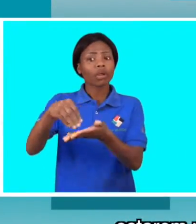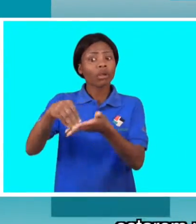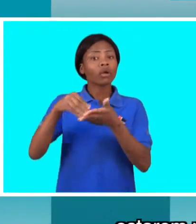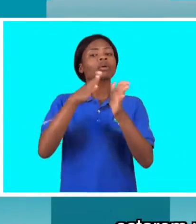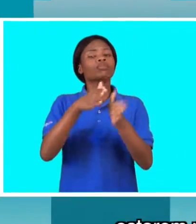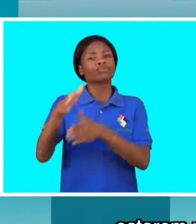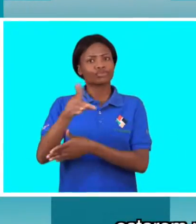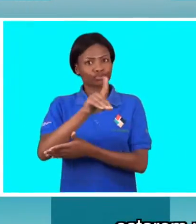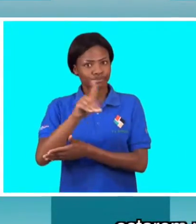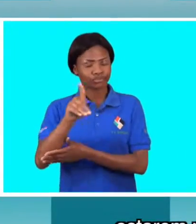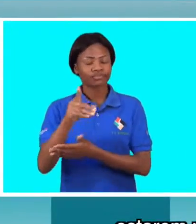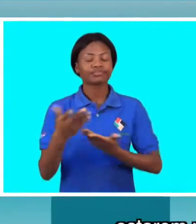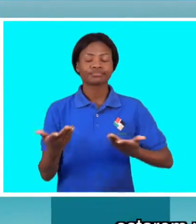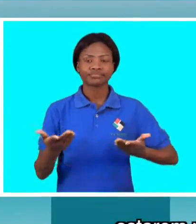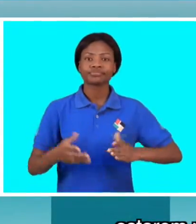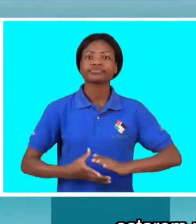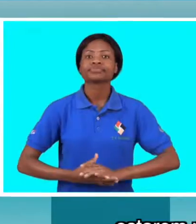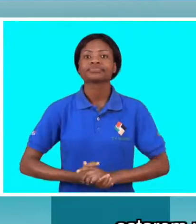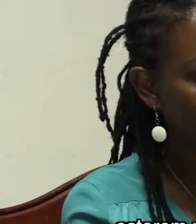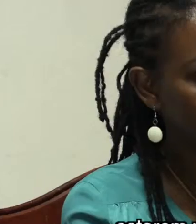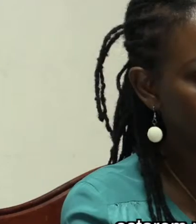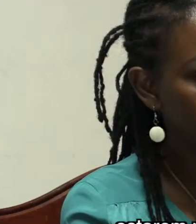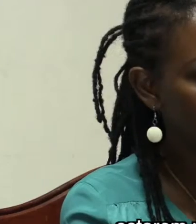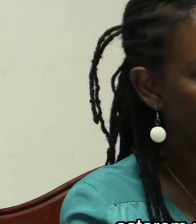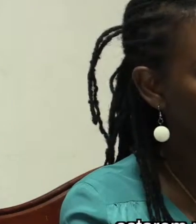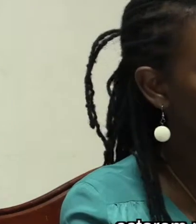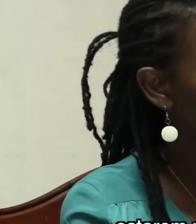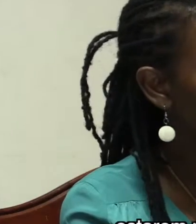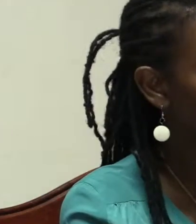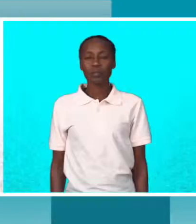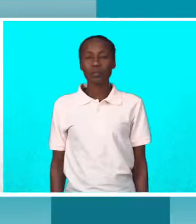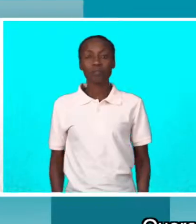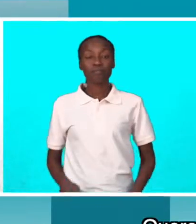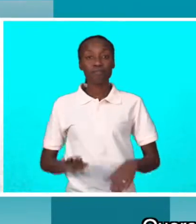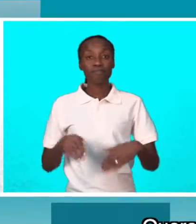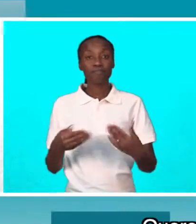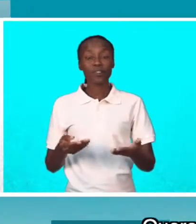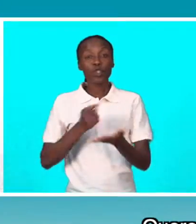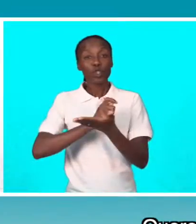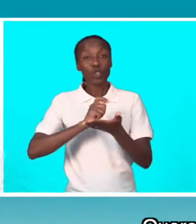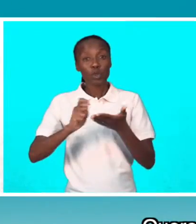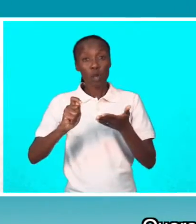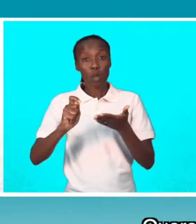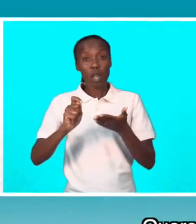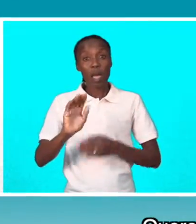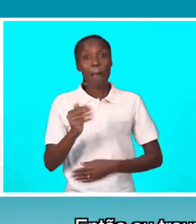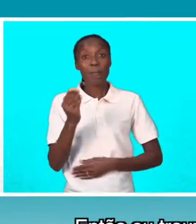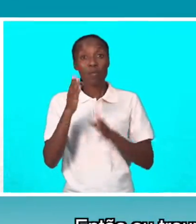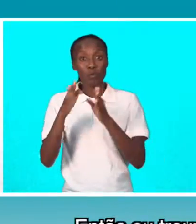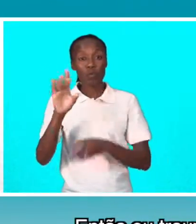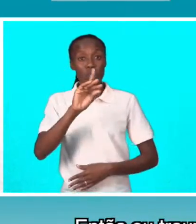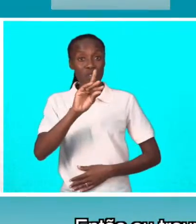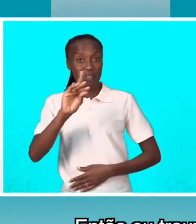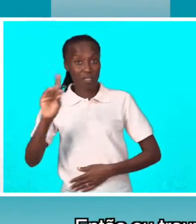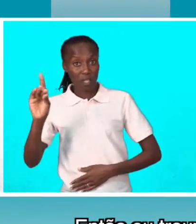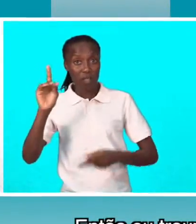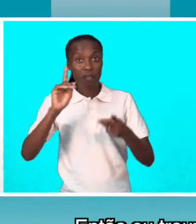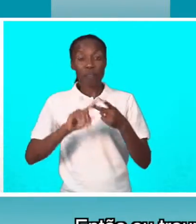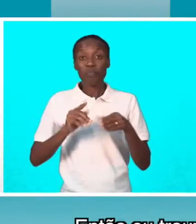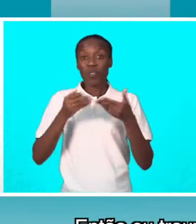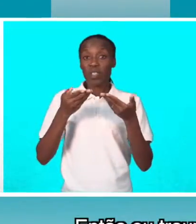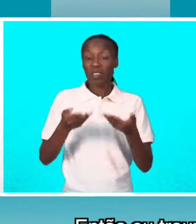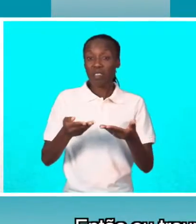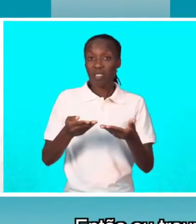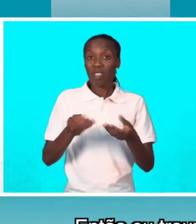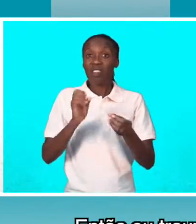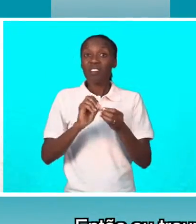estarem preparadas para receber pessoas com deficiência. São escolas acessíveis. Então, aqui eu